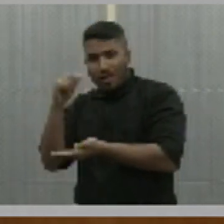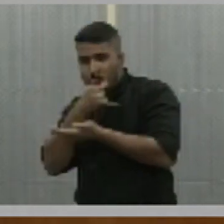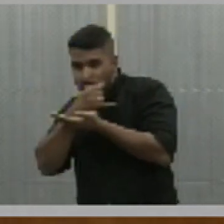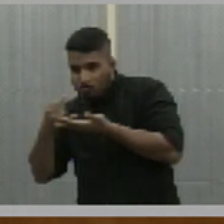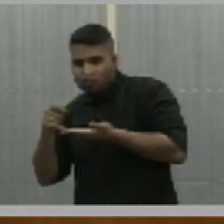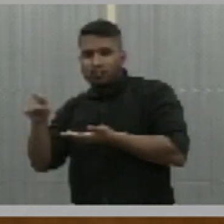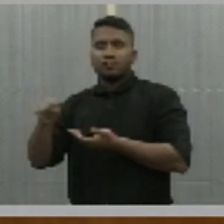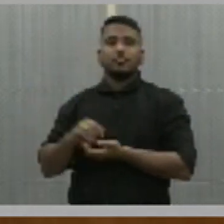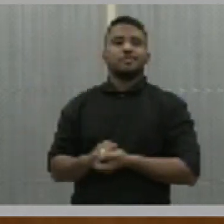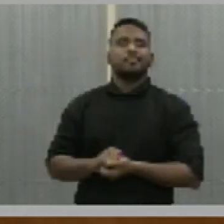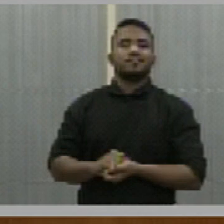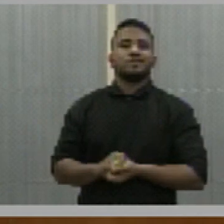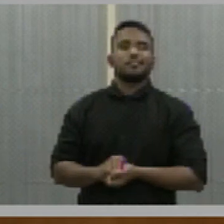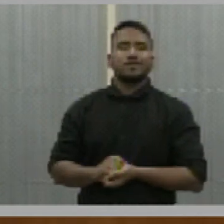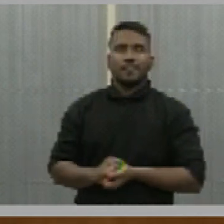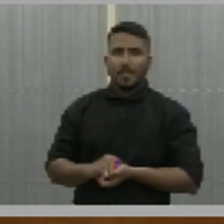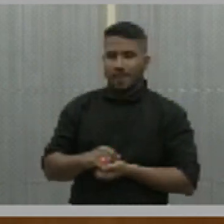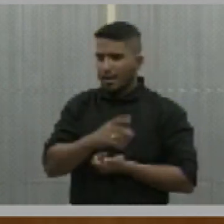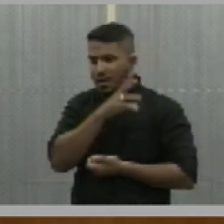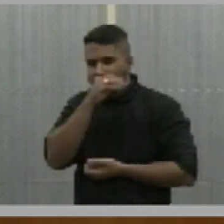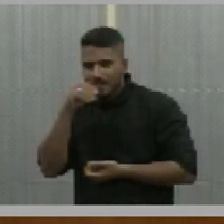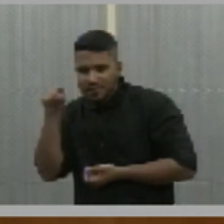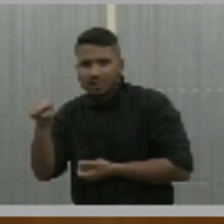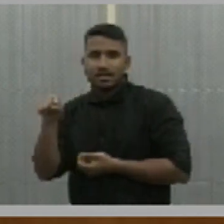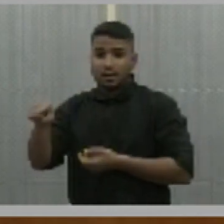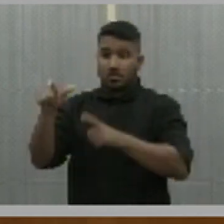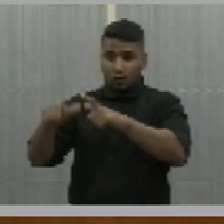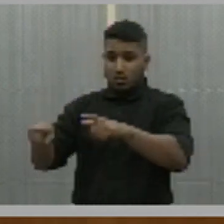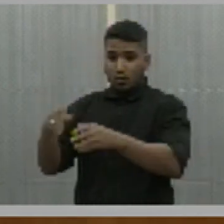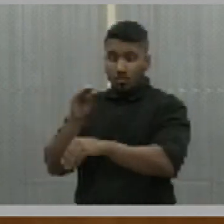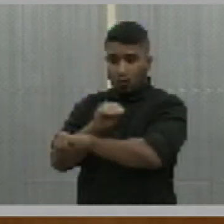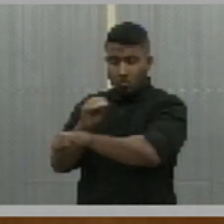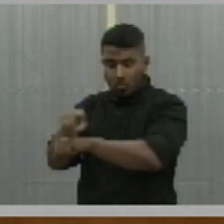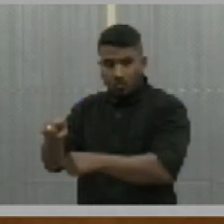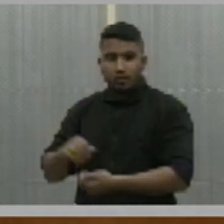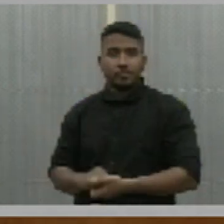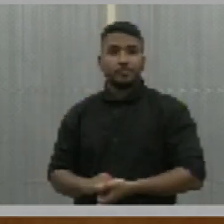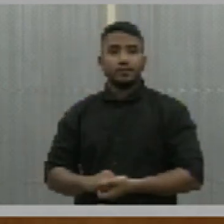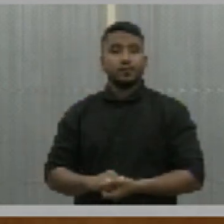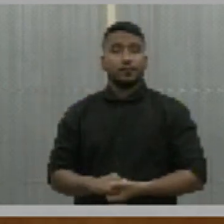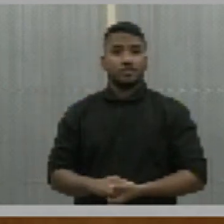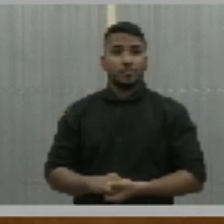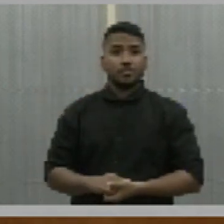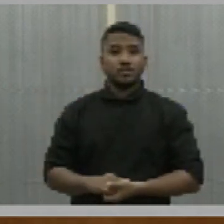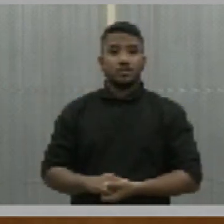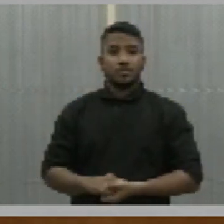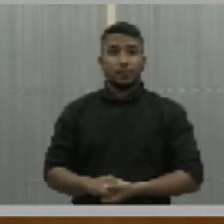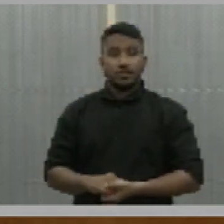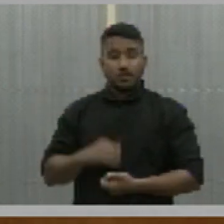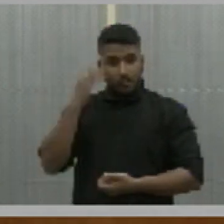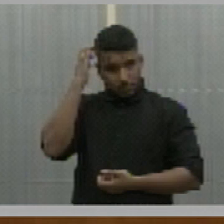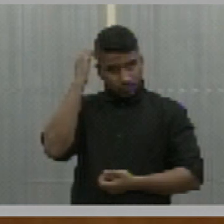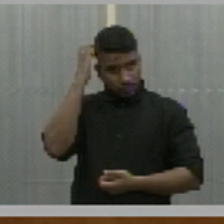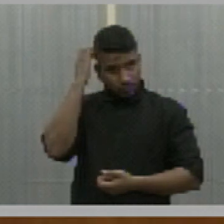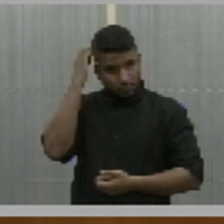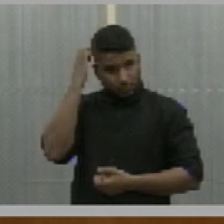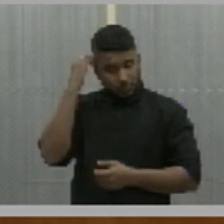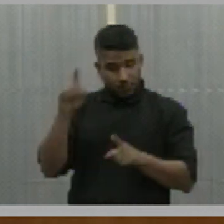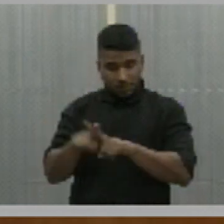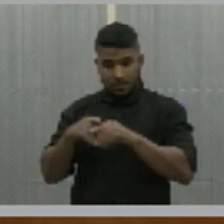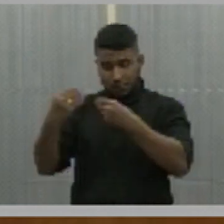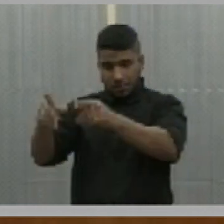Vulneráveis por aquela instituição, que também ali entregava certificados